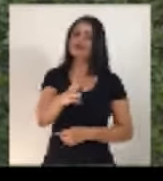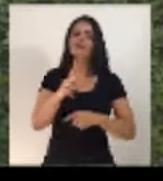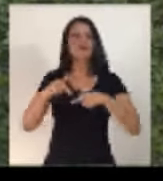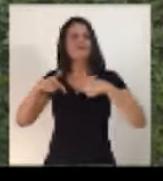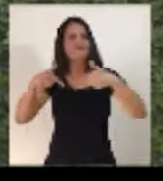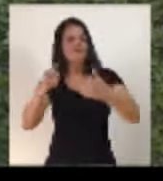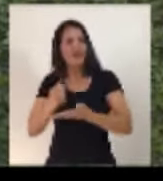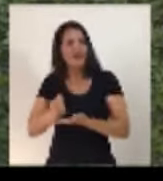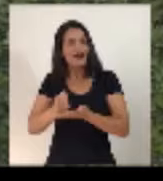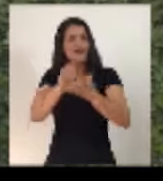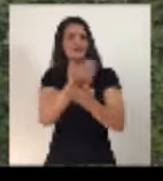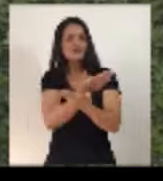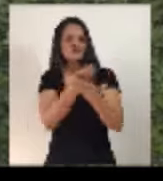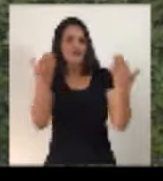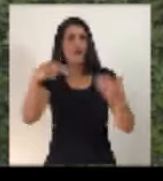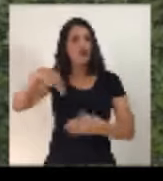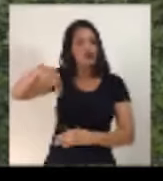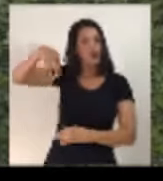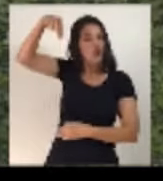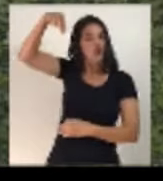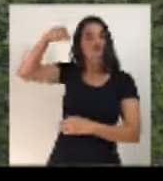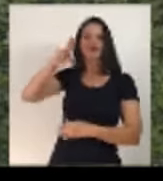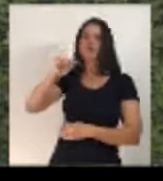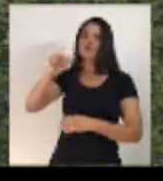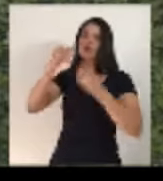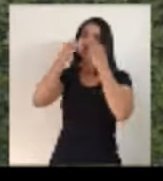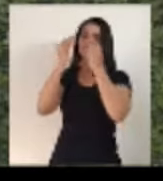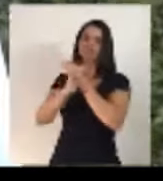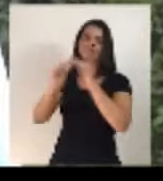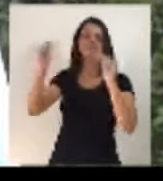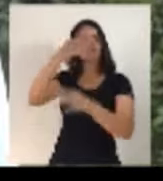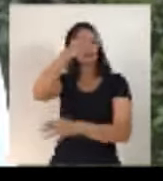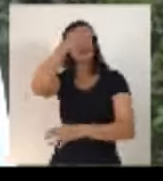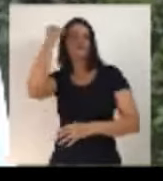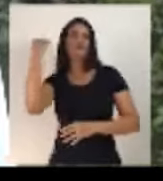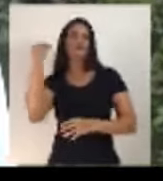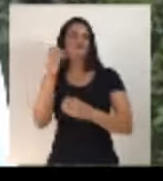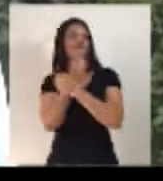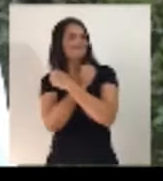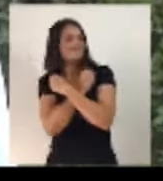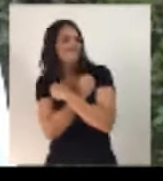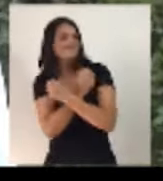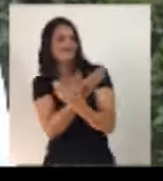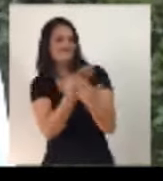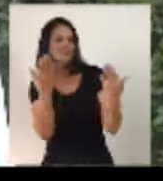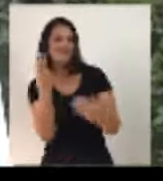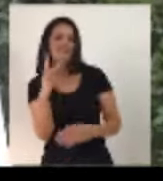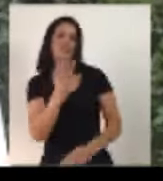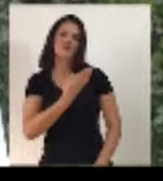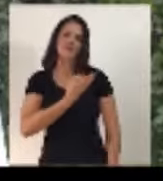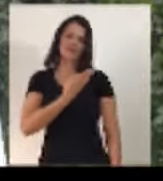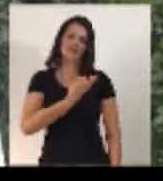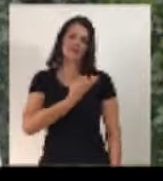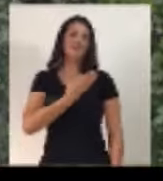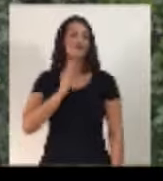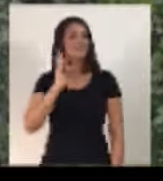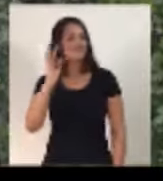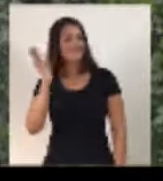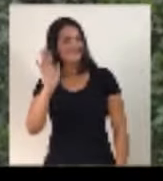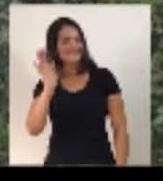comigo, o norte jamais será esquecido. Um abraço do seu amigo César Halum.